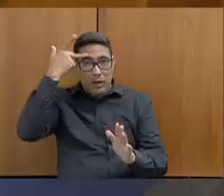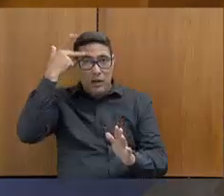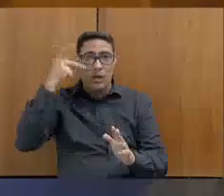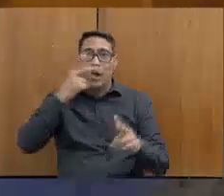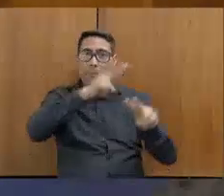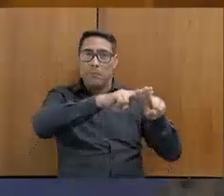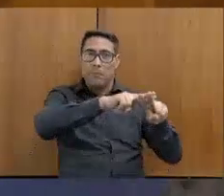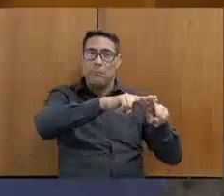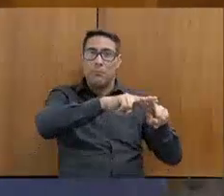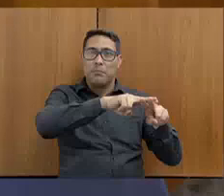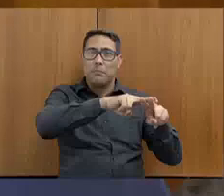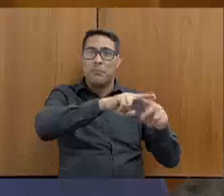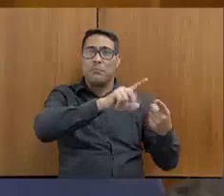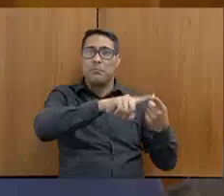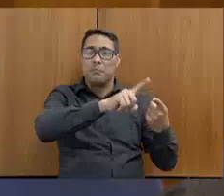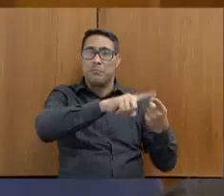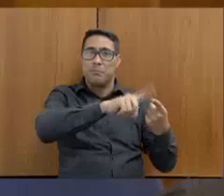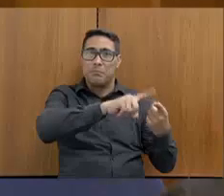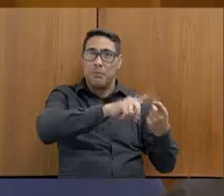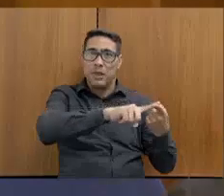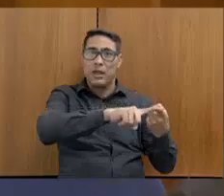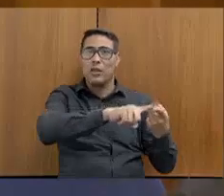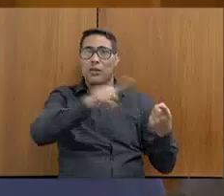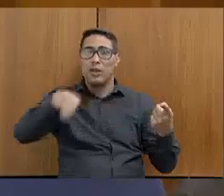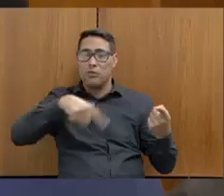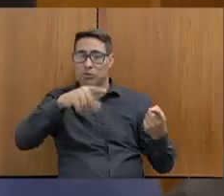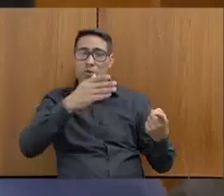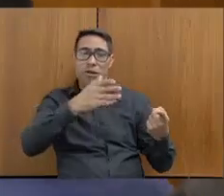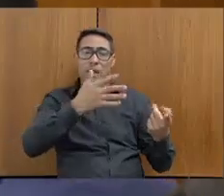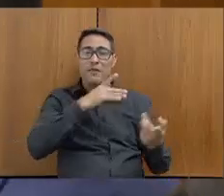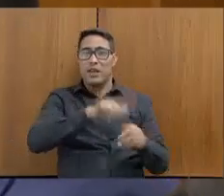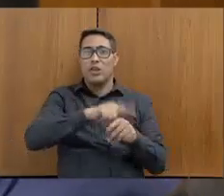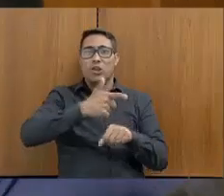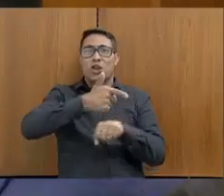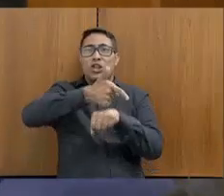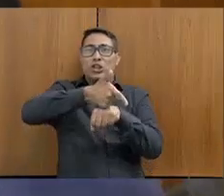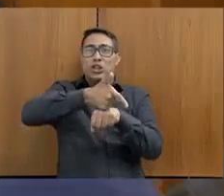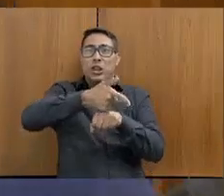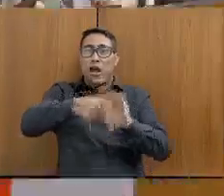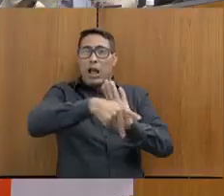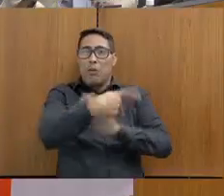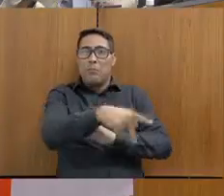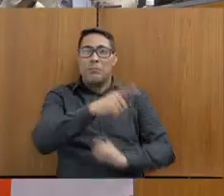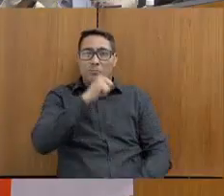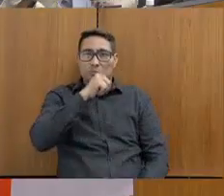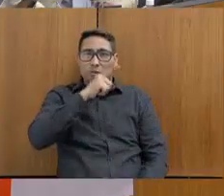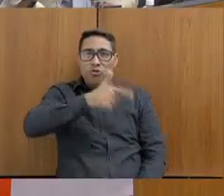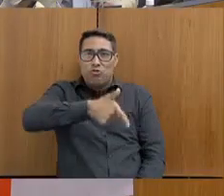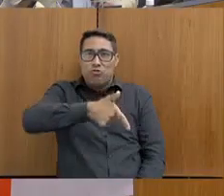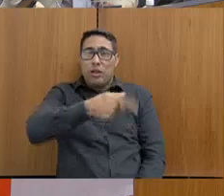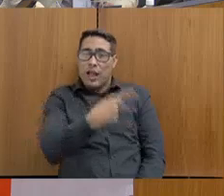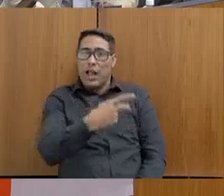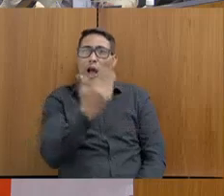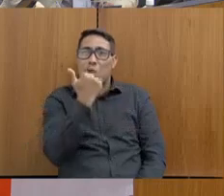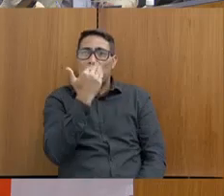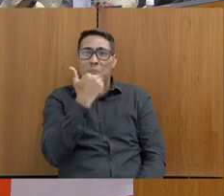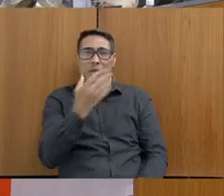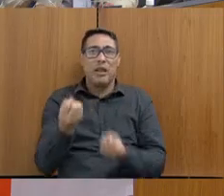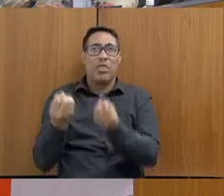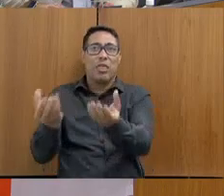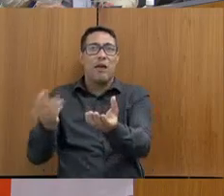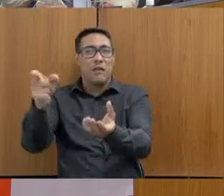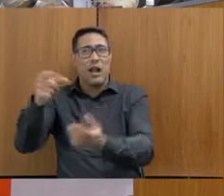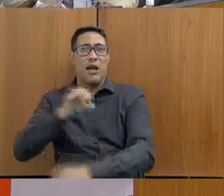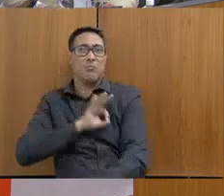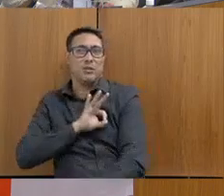urinando na própria comida, que era servida aos policiais. Hoje está ruim, mas era muito pior. Mas, infelizmente,